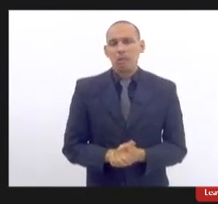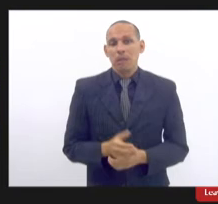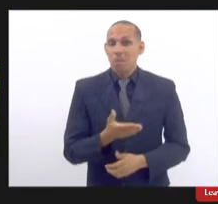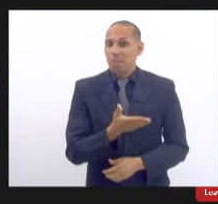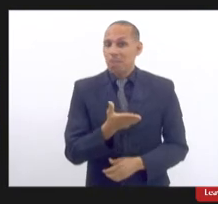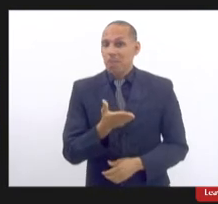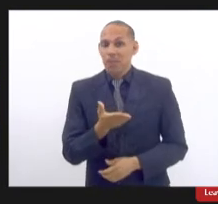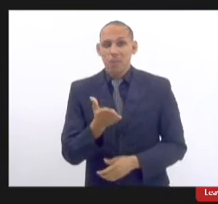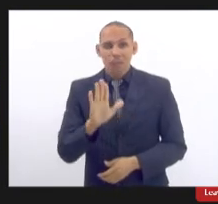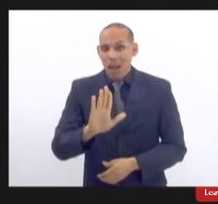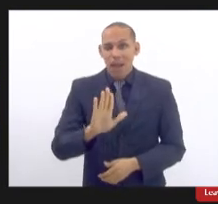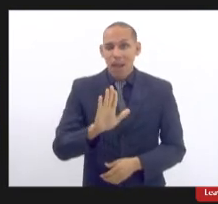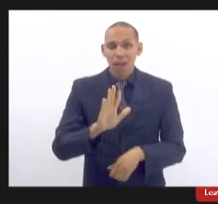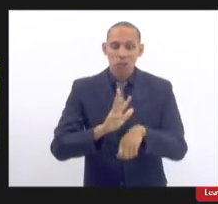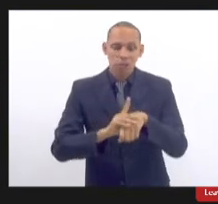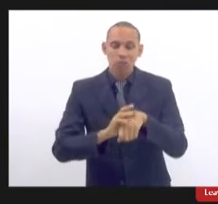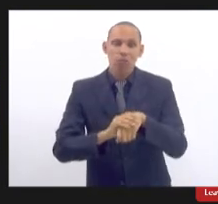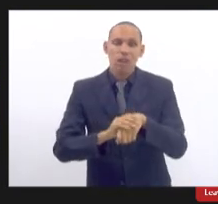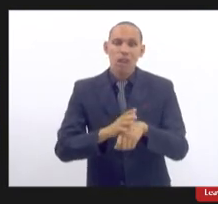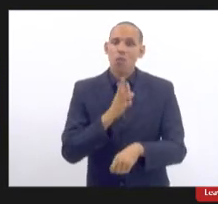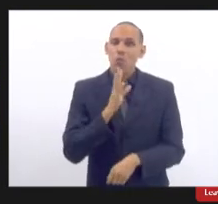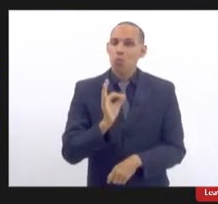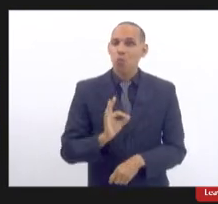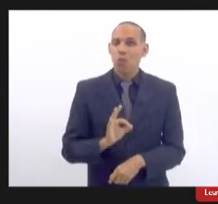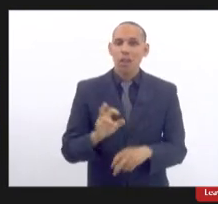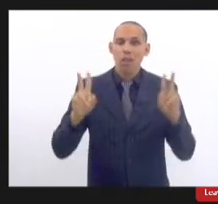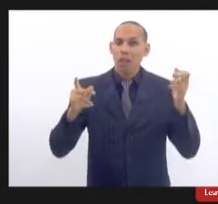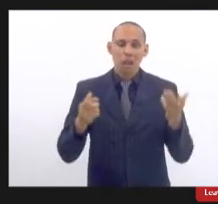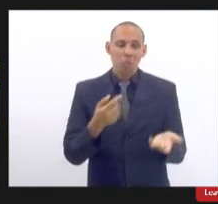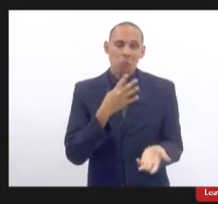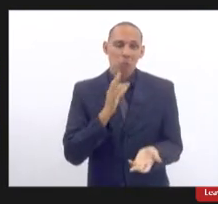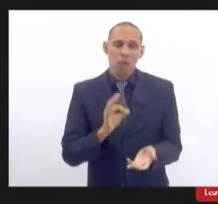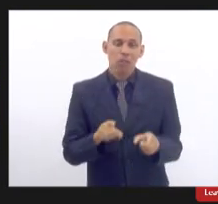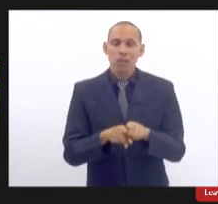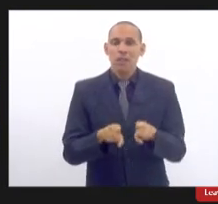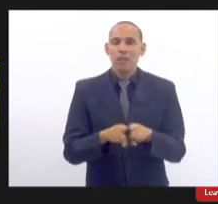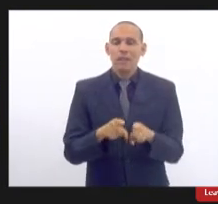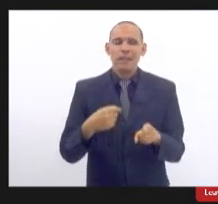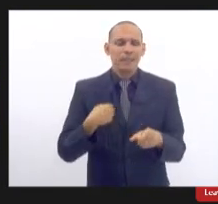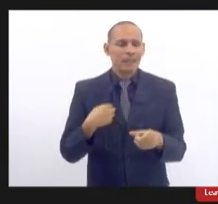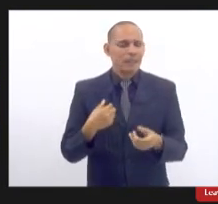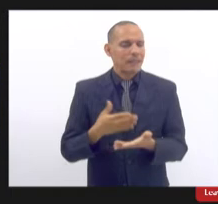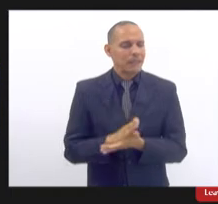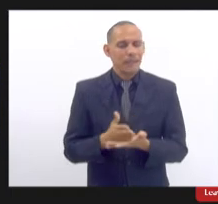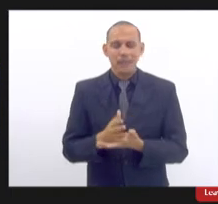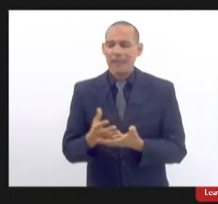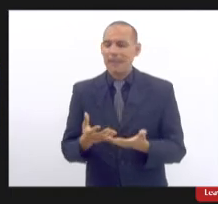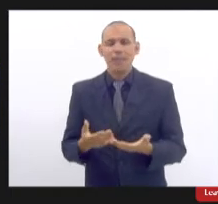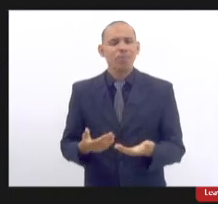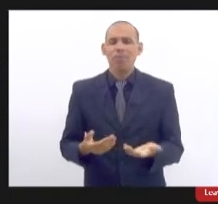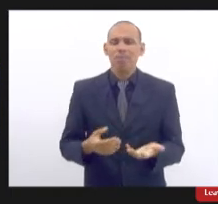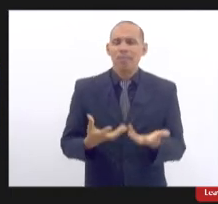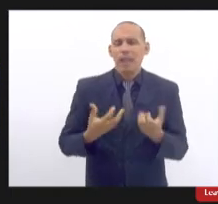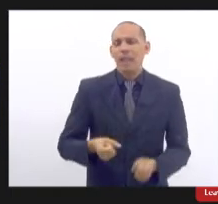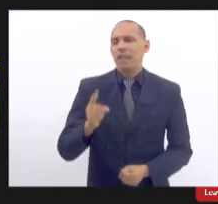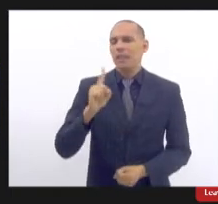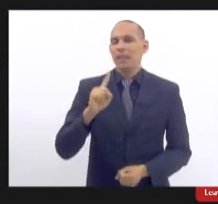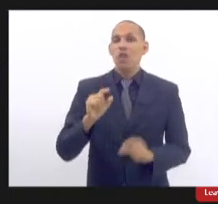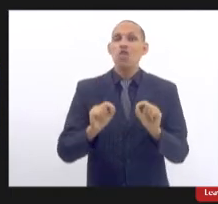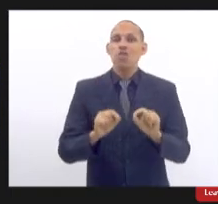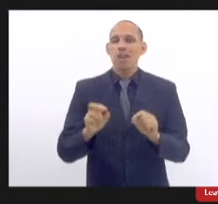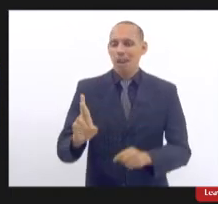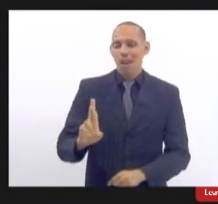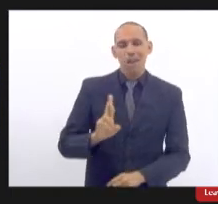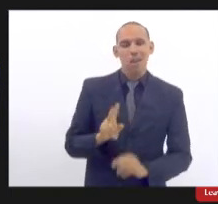desconhecidas esse tema para mim também e eu não me contive com a resposta da sociedade brasileira de